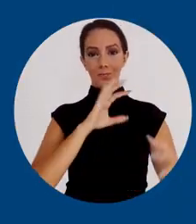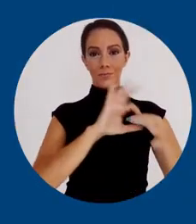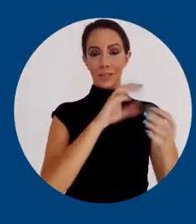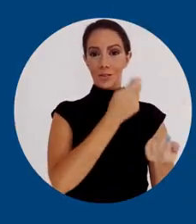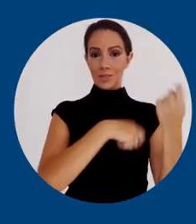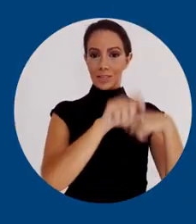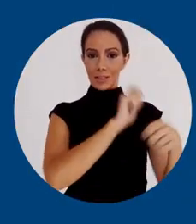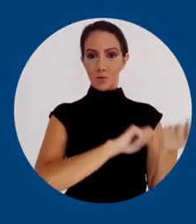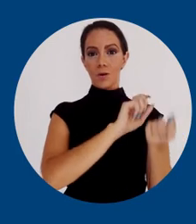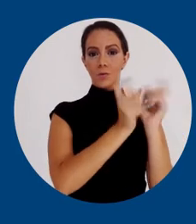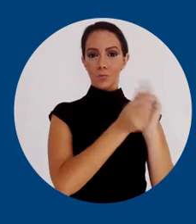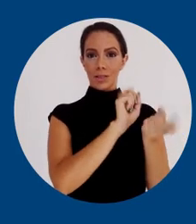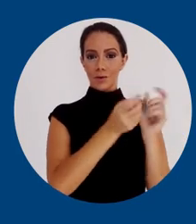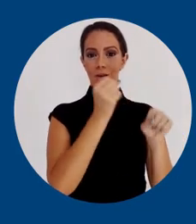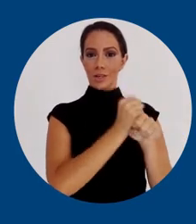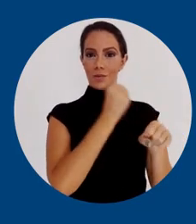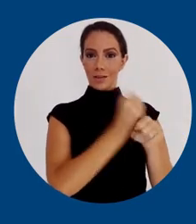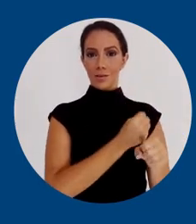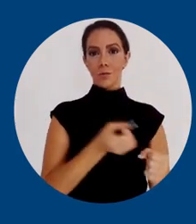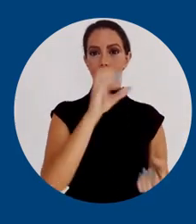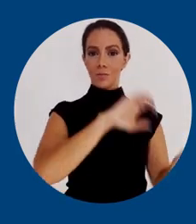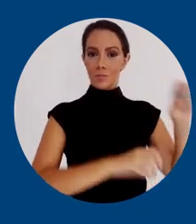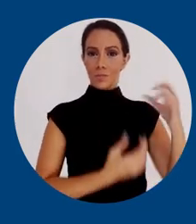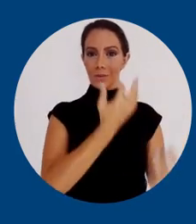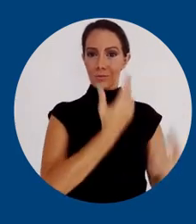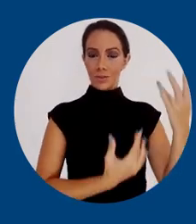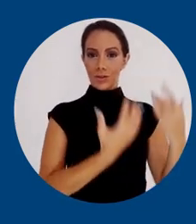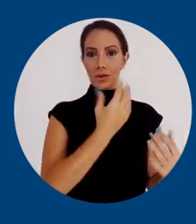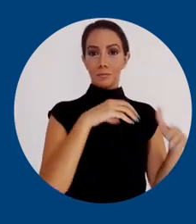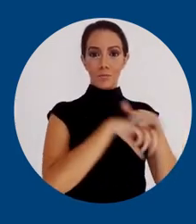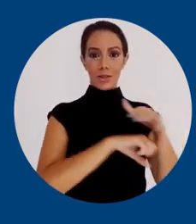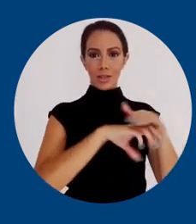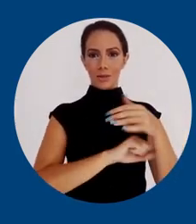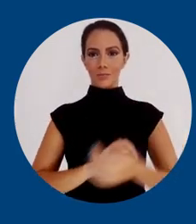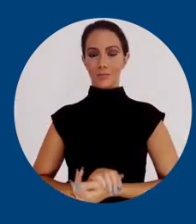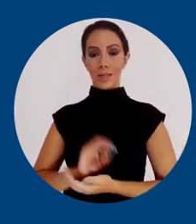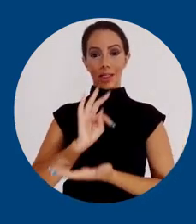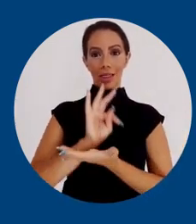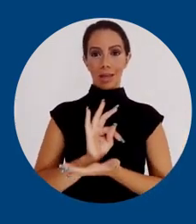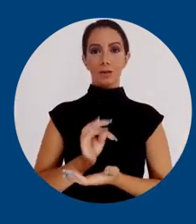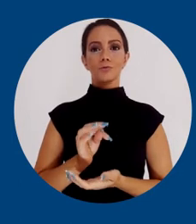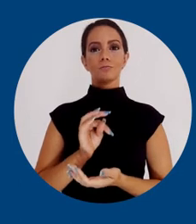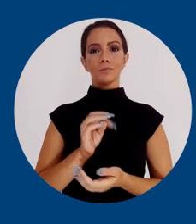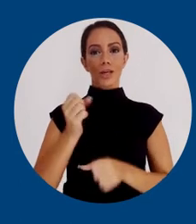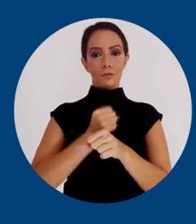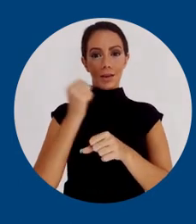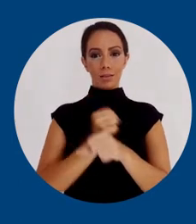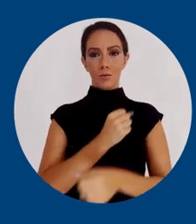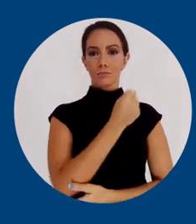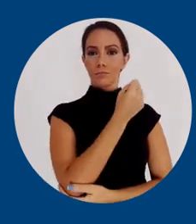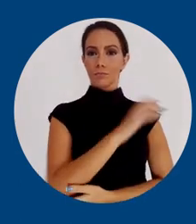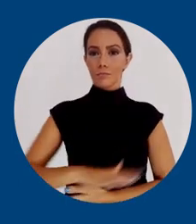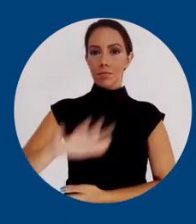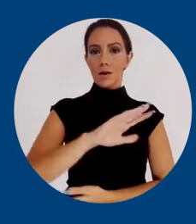administração, automação industrial, edificações, metalurgia e mineração. E técnico subsequente em edificações, meio